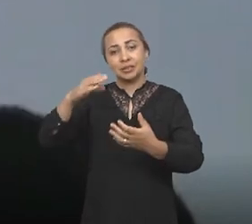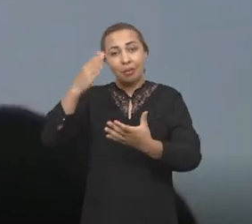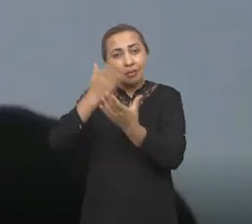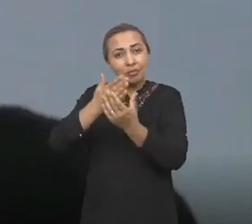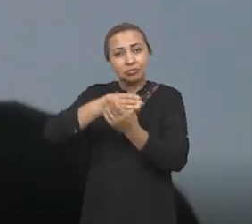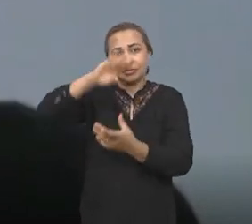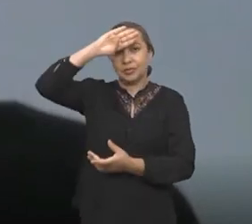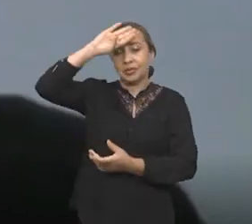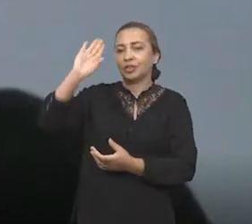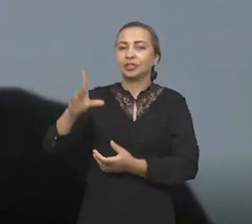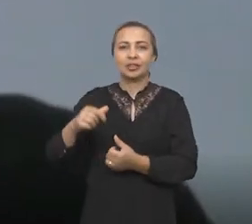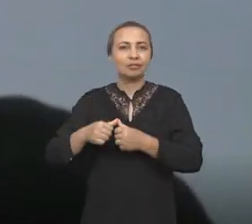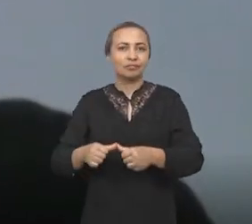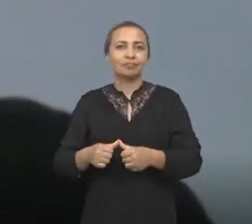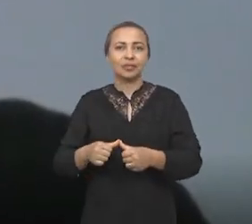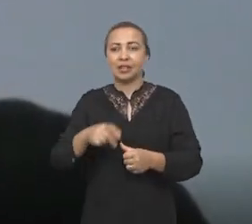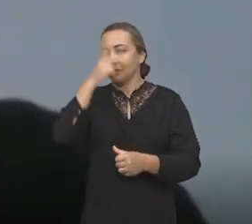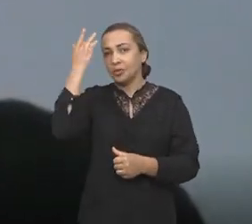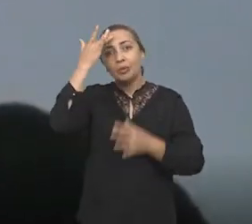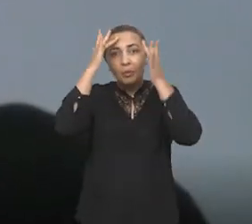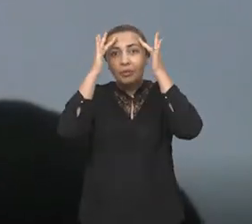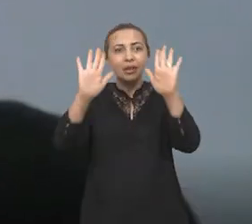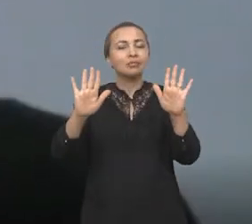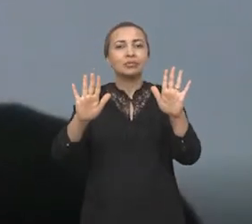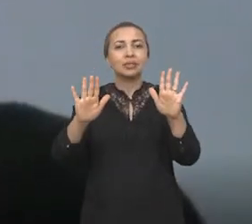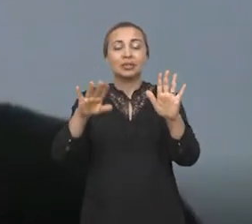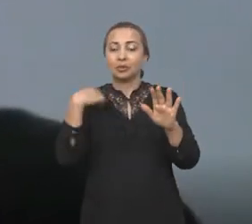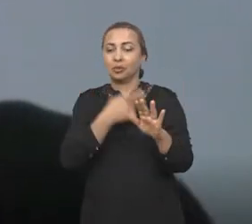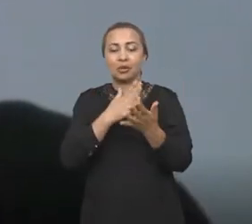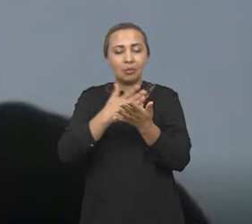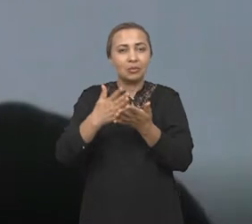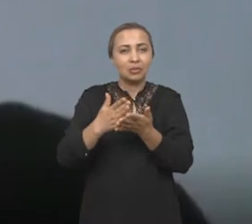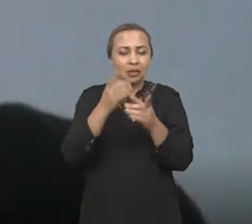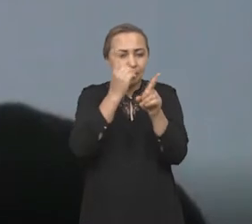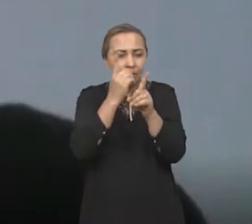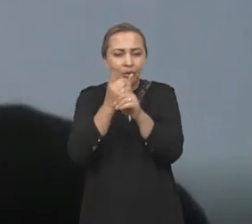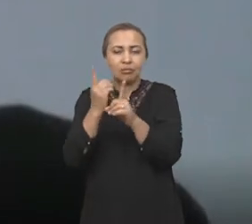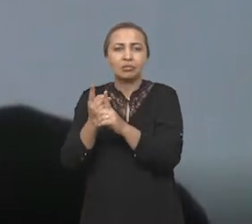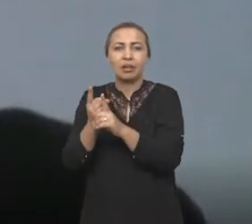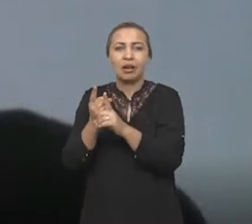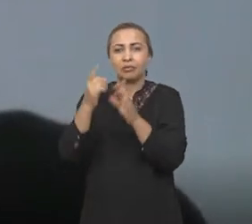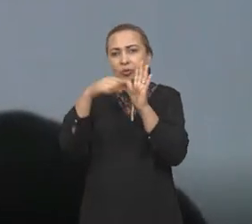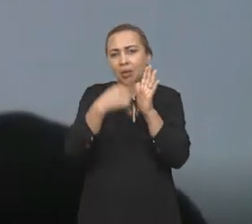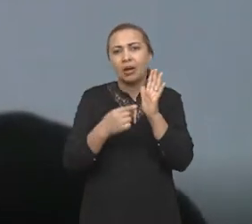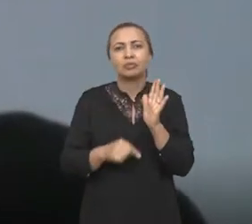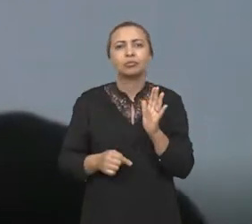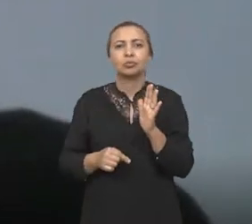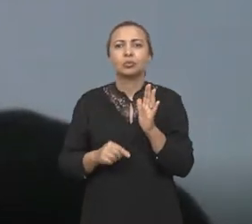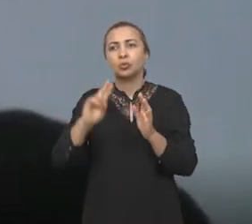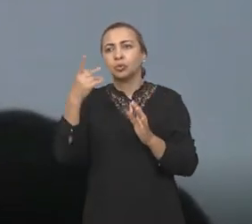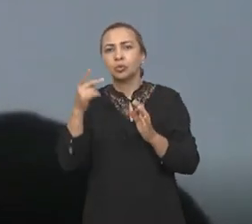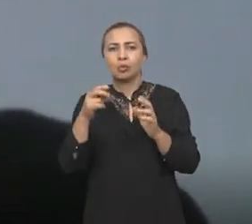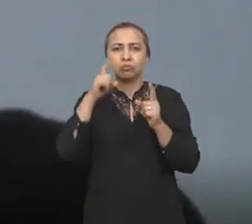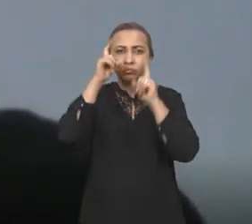está instalado. E muitas vezes a pessoa não sabe. Então a gente está tentando identificar, talvez a nível de marcadores ou a nível de